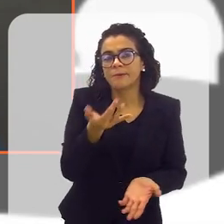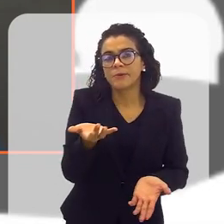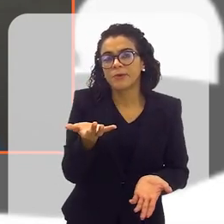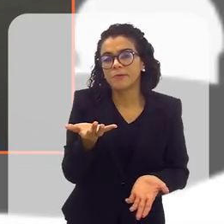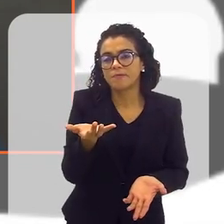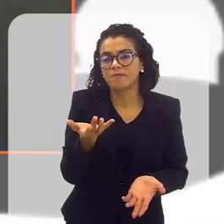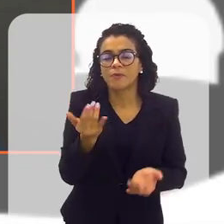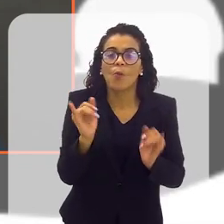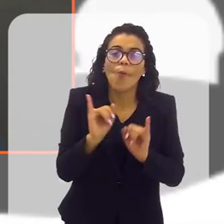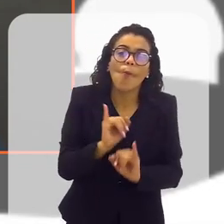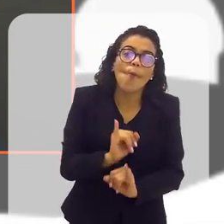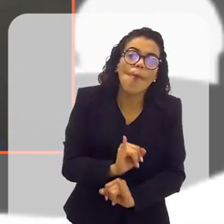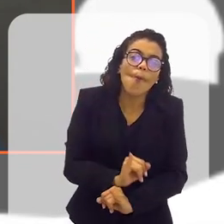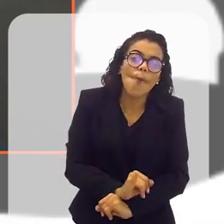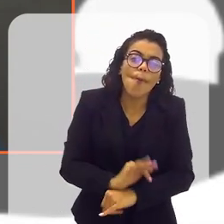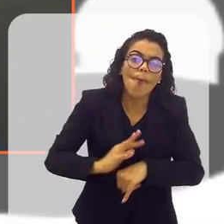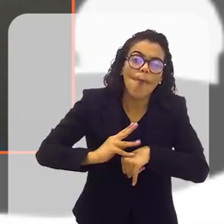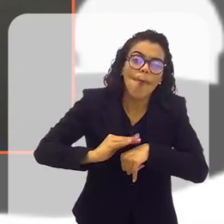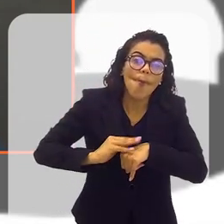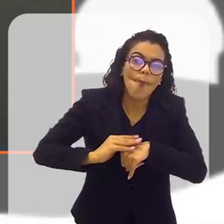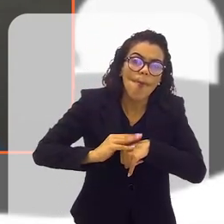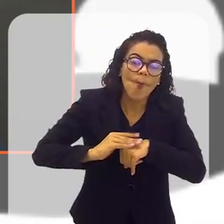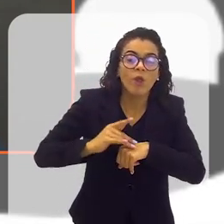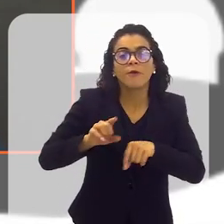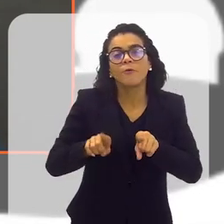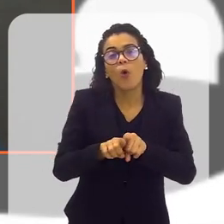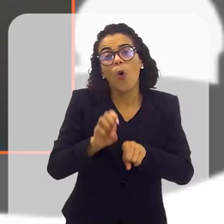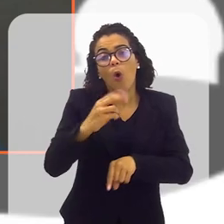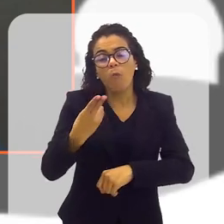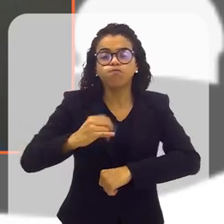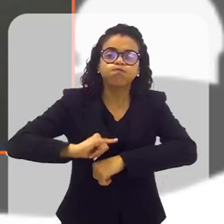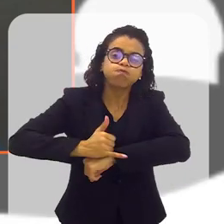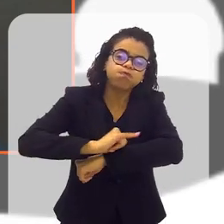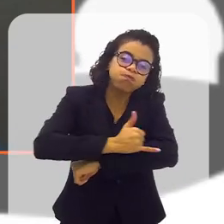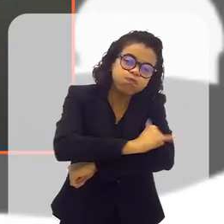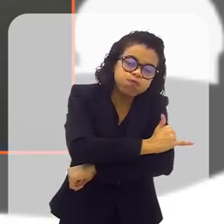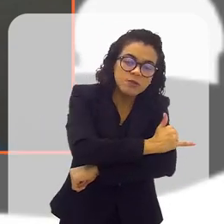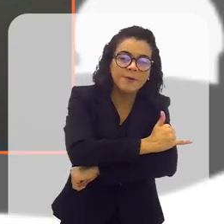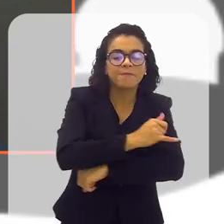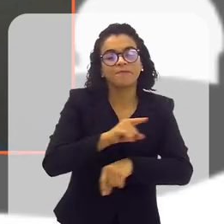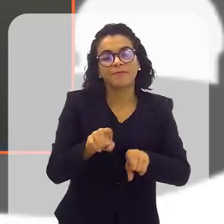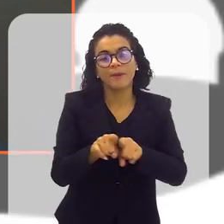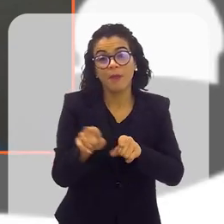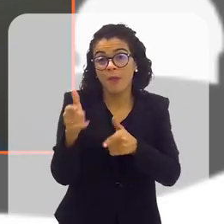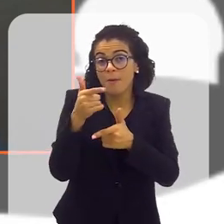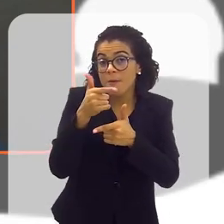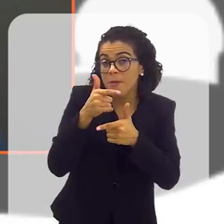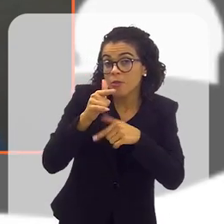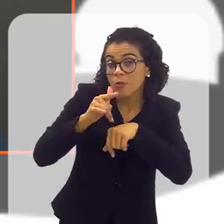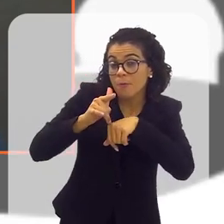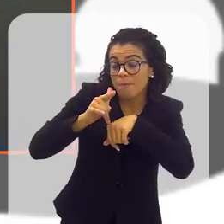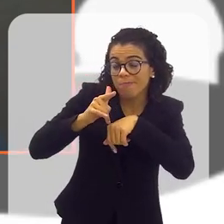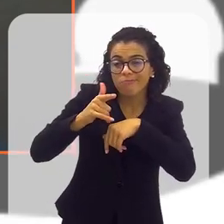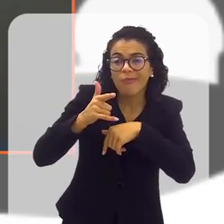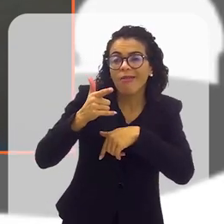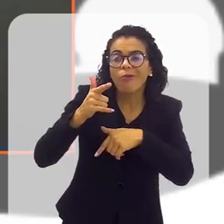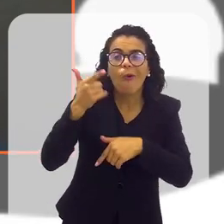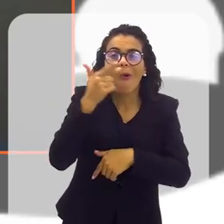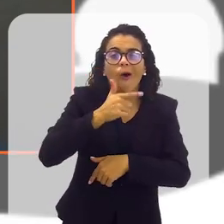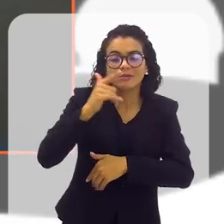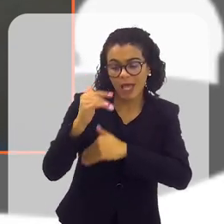anorexia, bulimia e outros distúrbios alimentares, problemas de